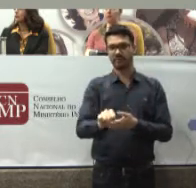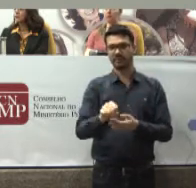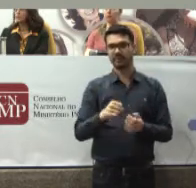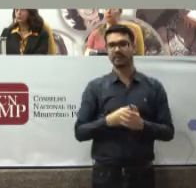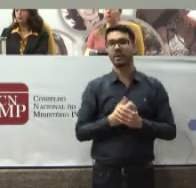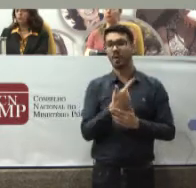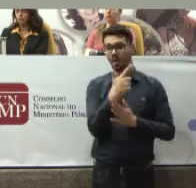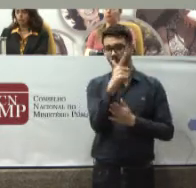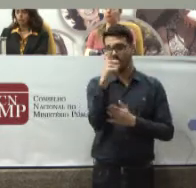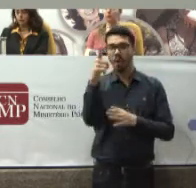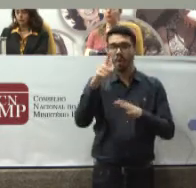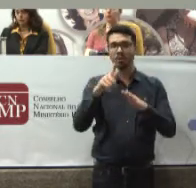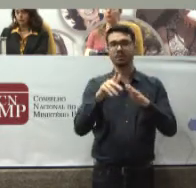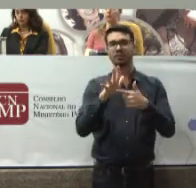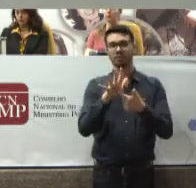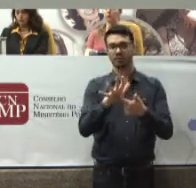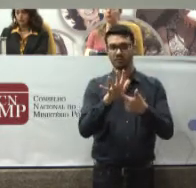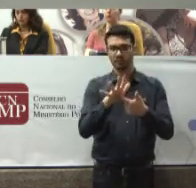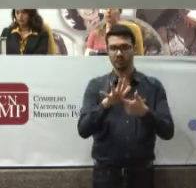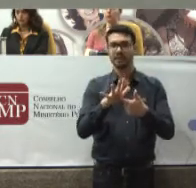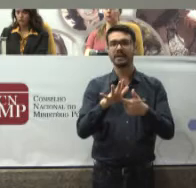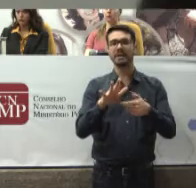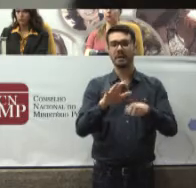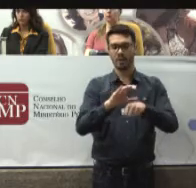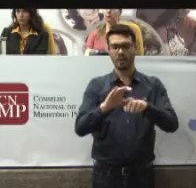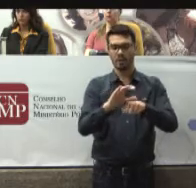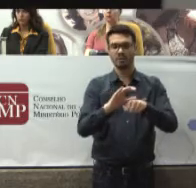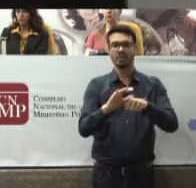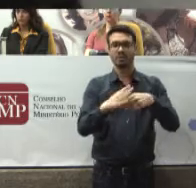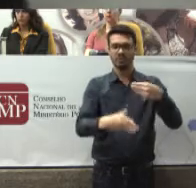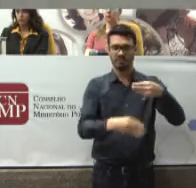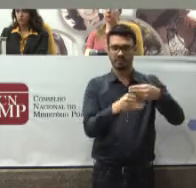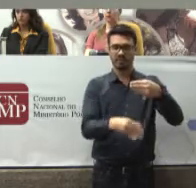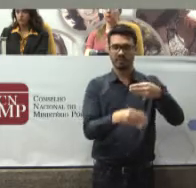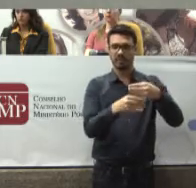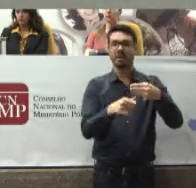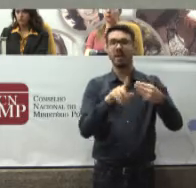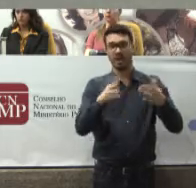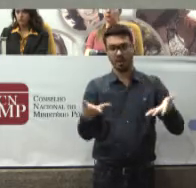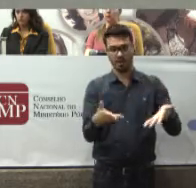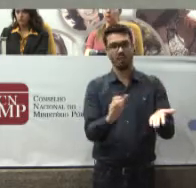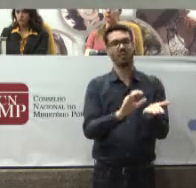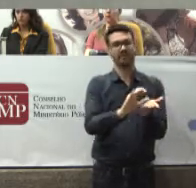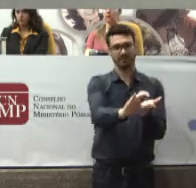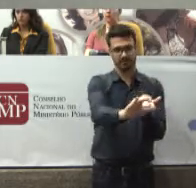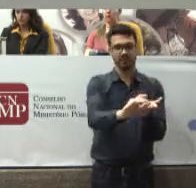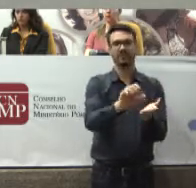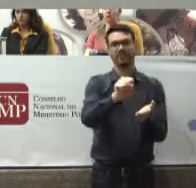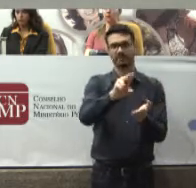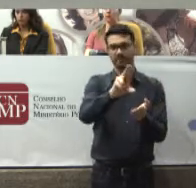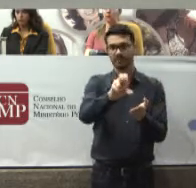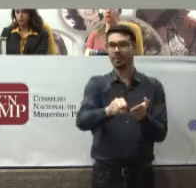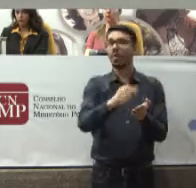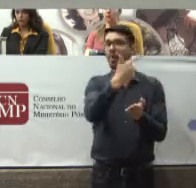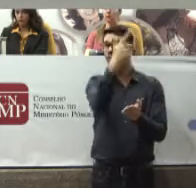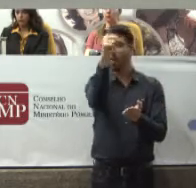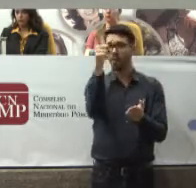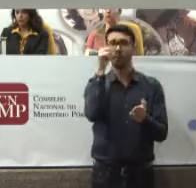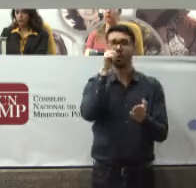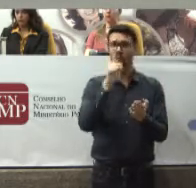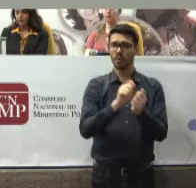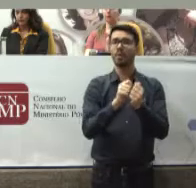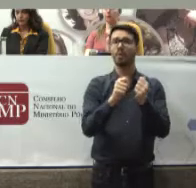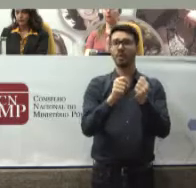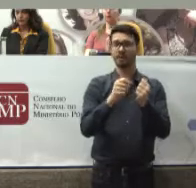A aprovação Da emenda constitucional De 29 Que cuida Do financiamento Do SUS Dentre outras medidas Que nós